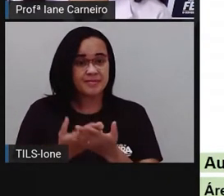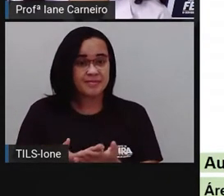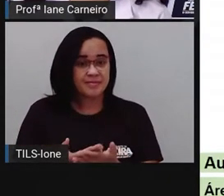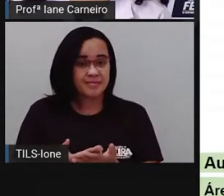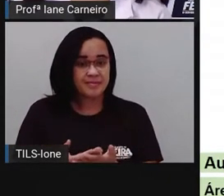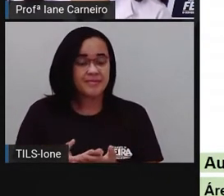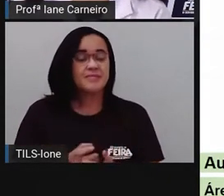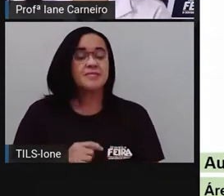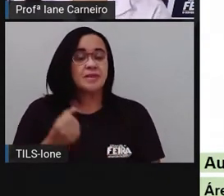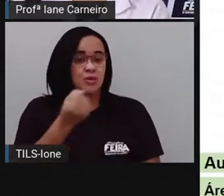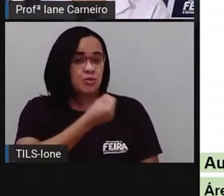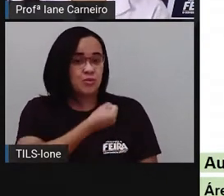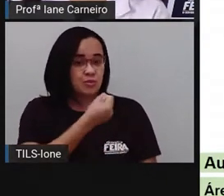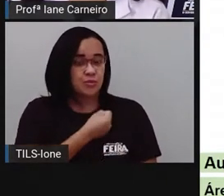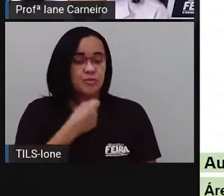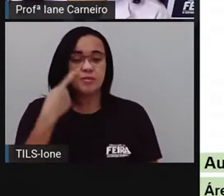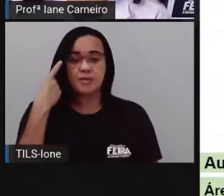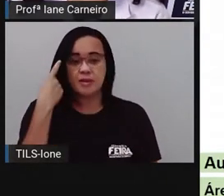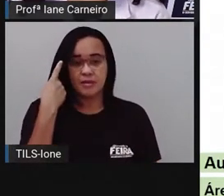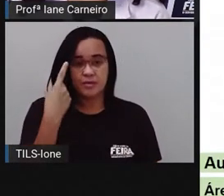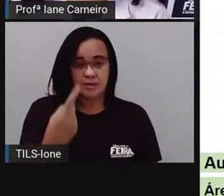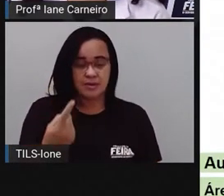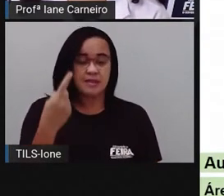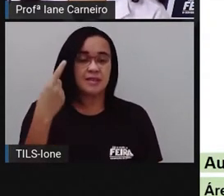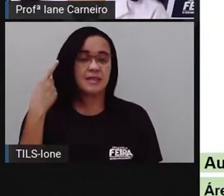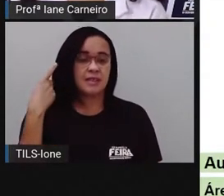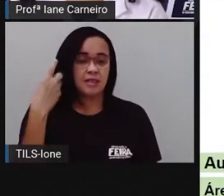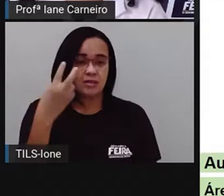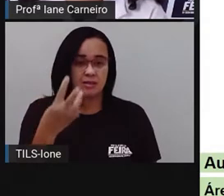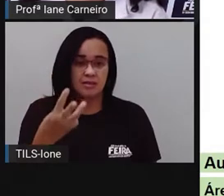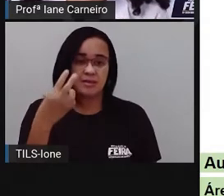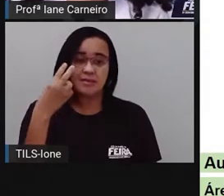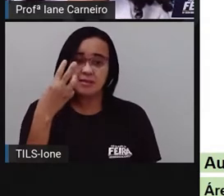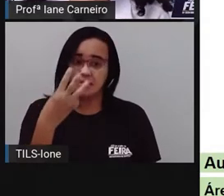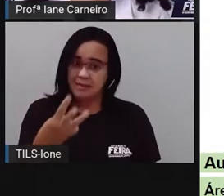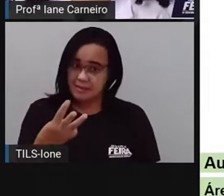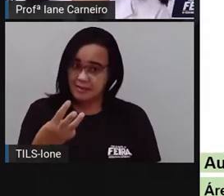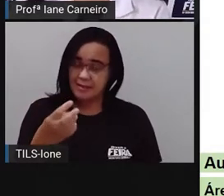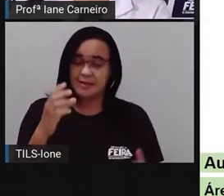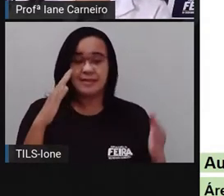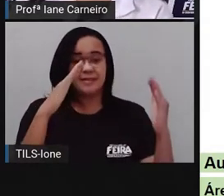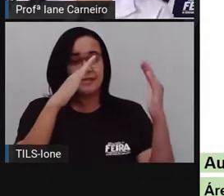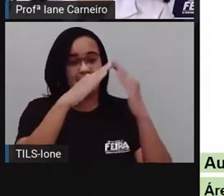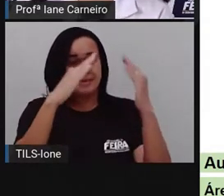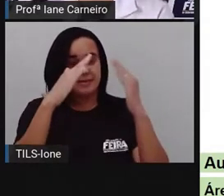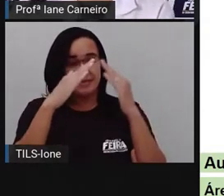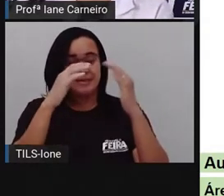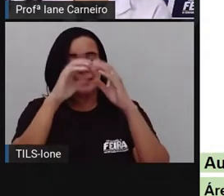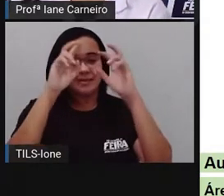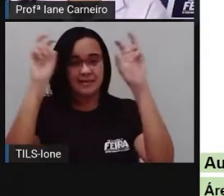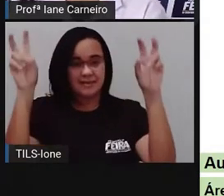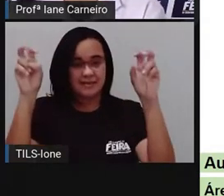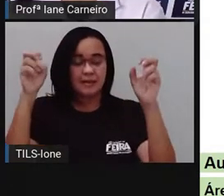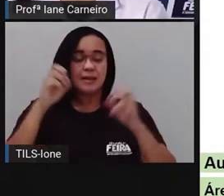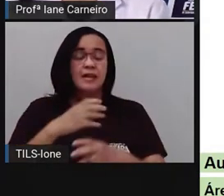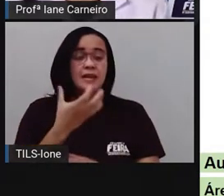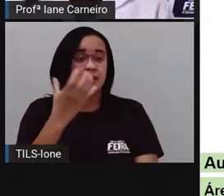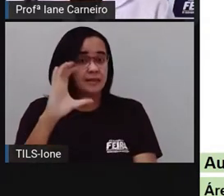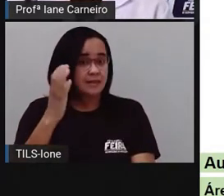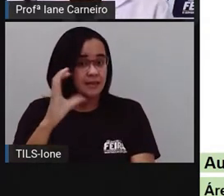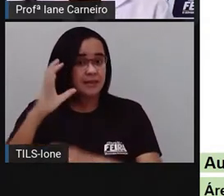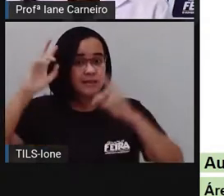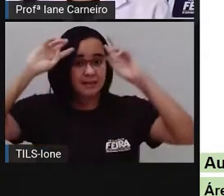133, Cada Casa com Cada Um, aula de Ciências Humanas. A gente vai falar, ó,